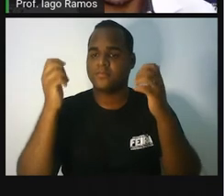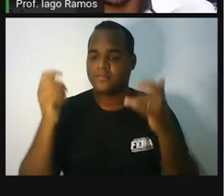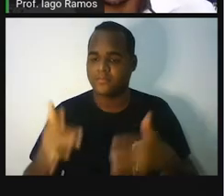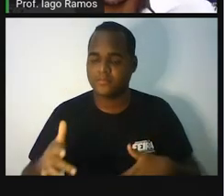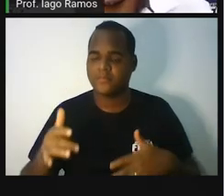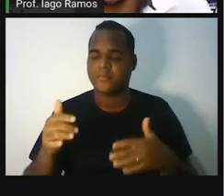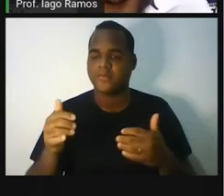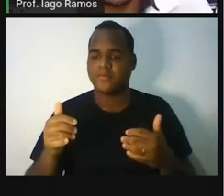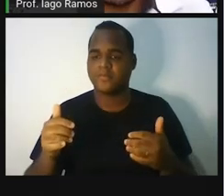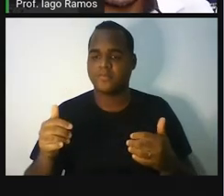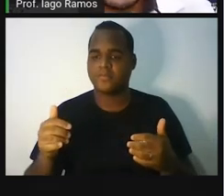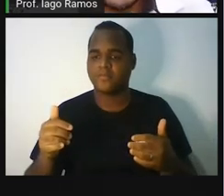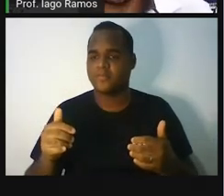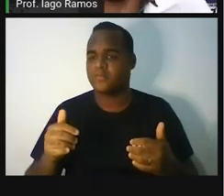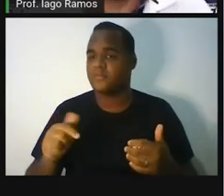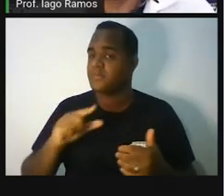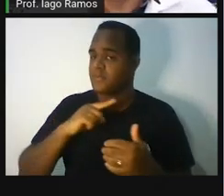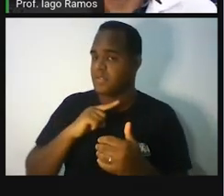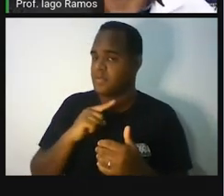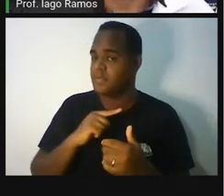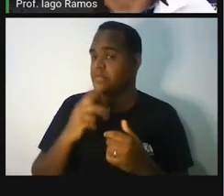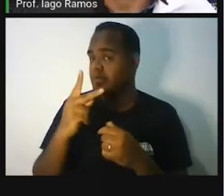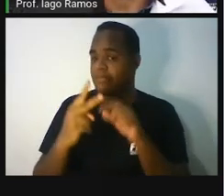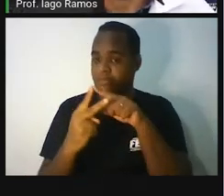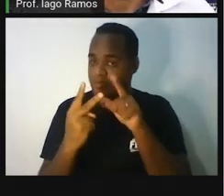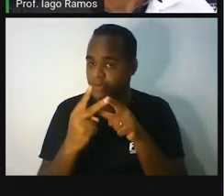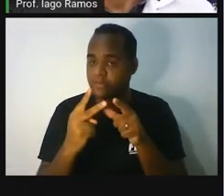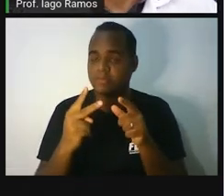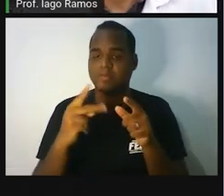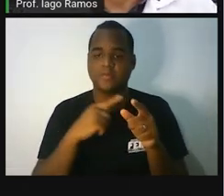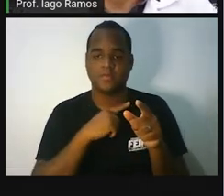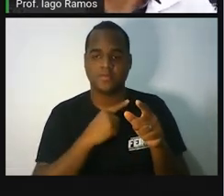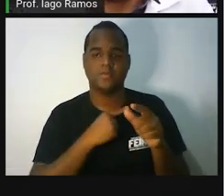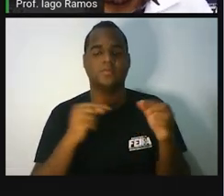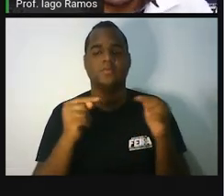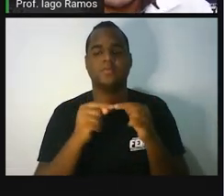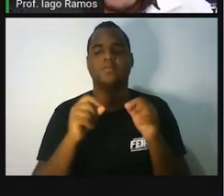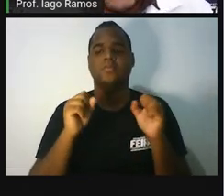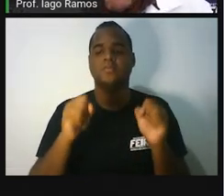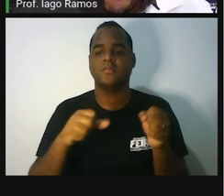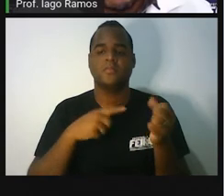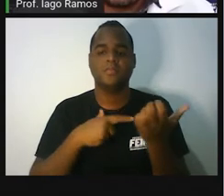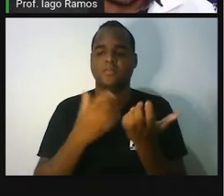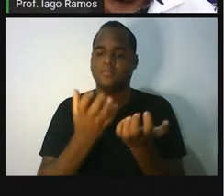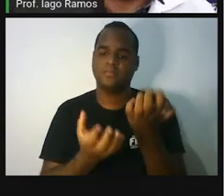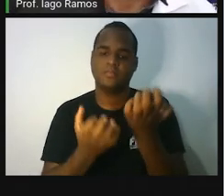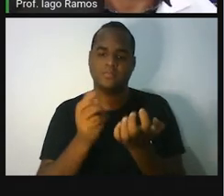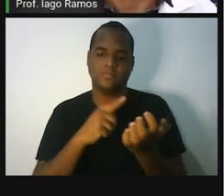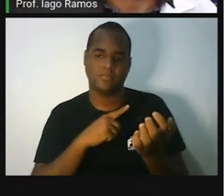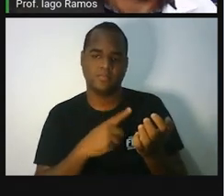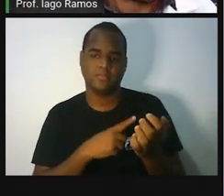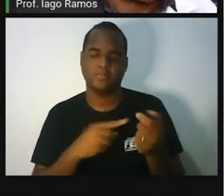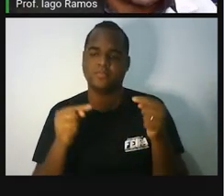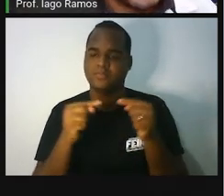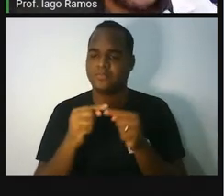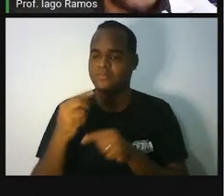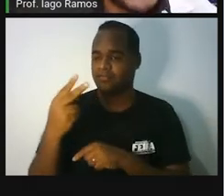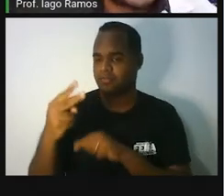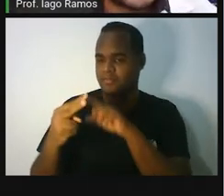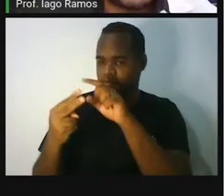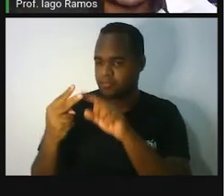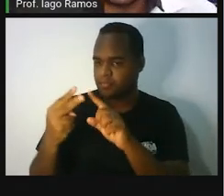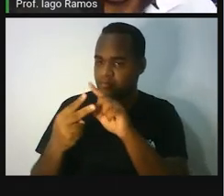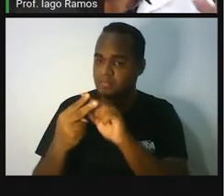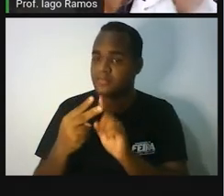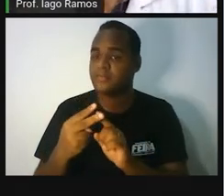perceber que em uma igualdade você tem dois lados. São os pratos da balança. você tem o lado direito, que é